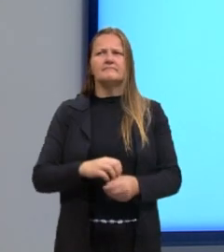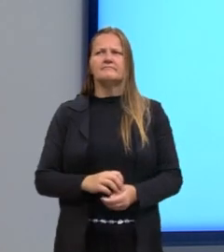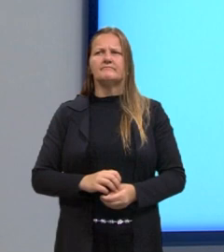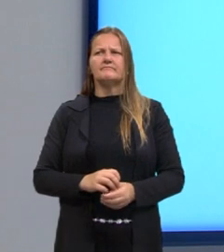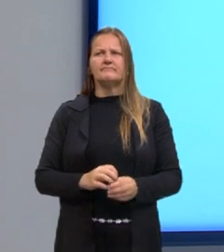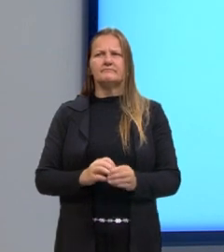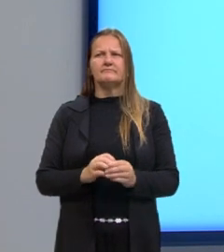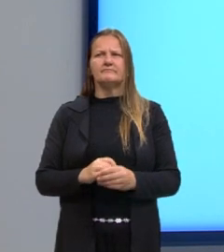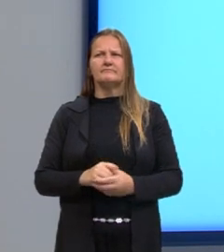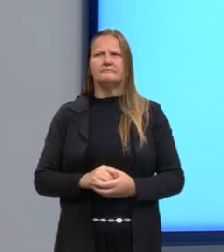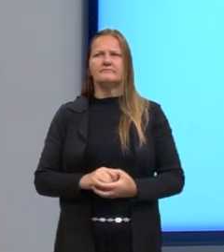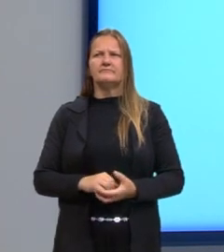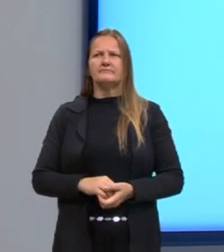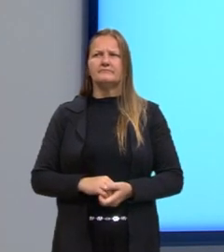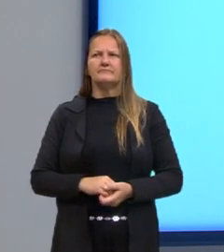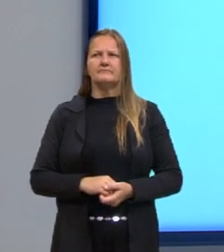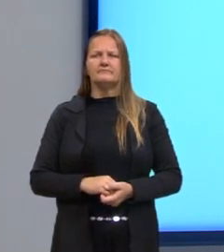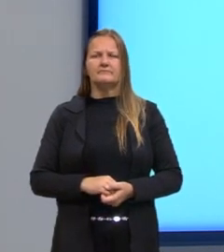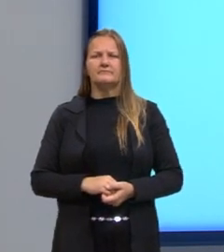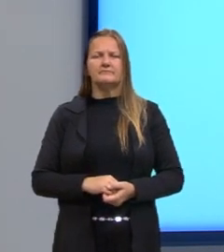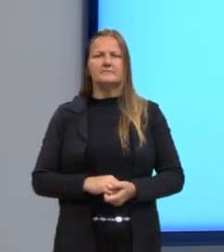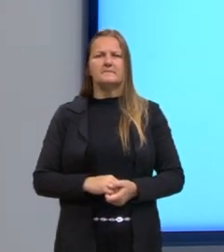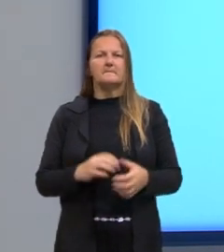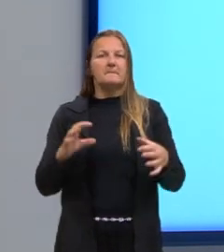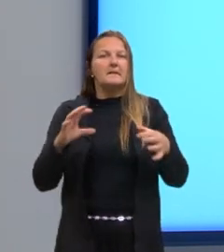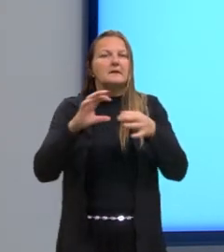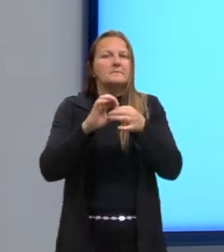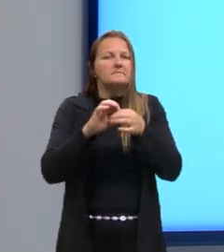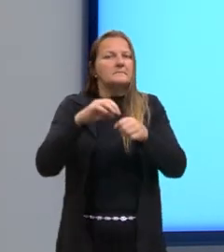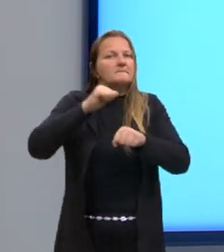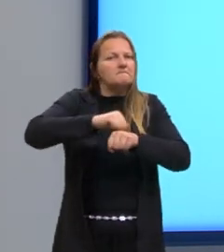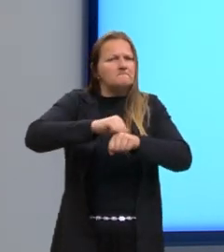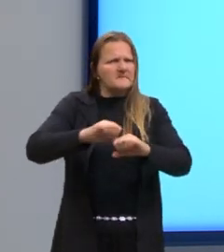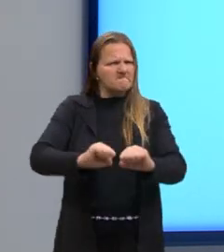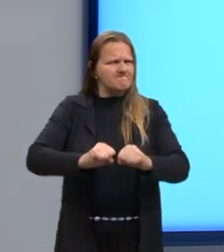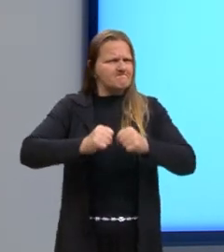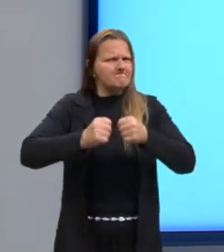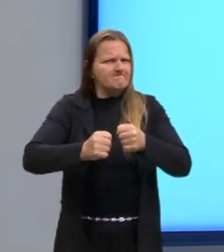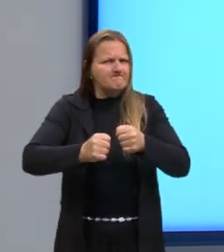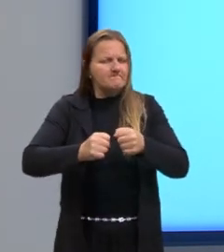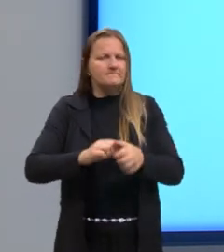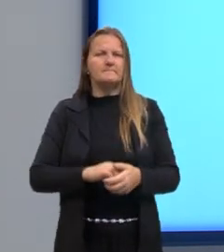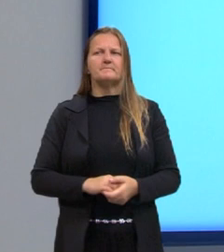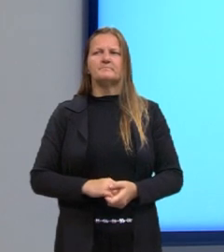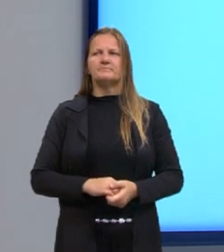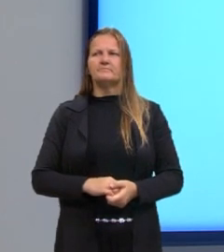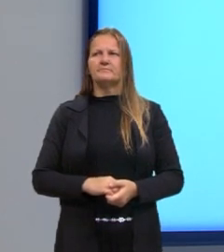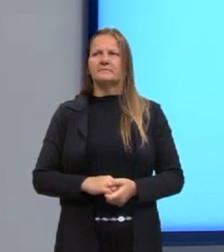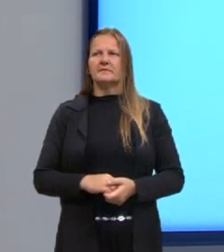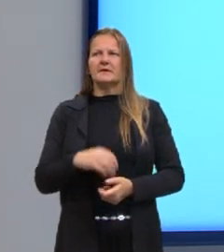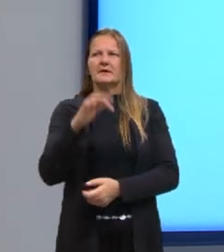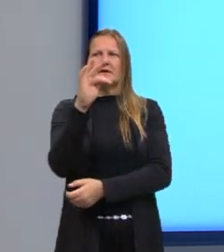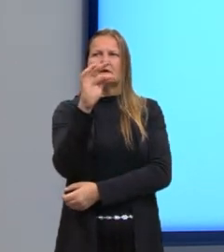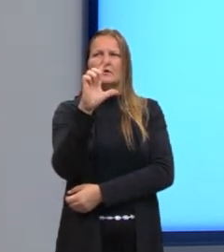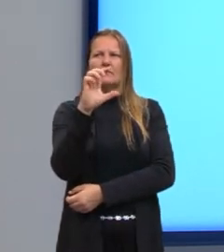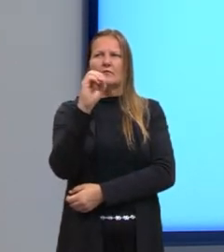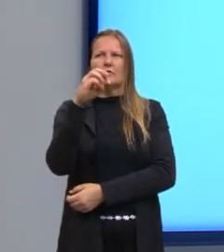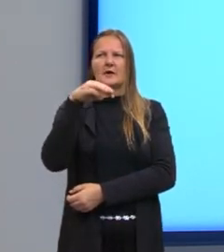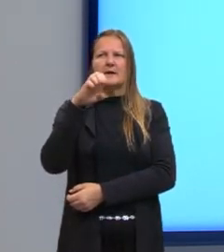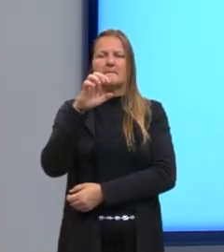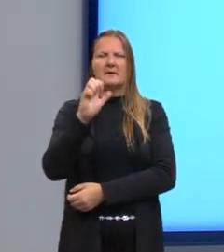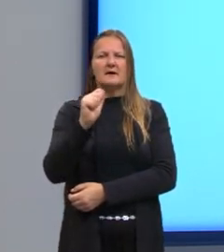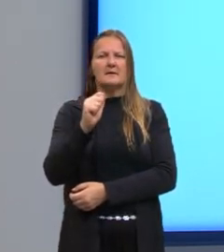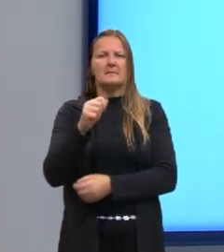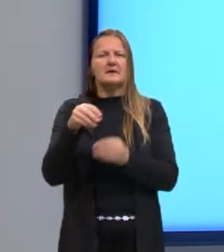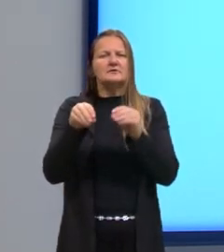rico em lignina. Então, a gente pode associar a resistência, olha aí. Olha o floema já. Parece mais fininho,